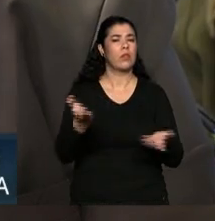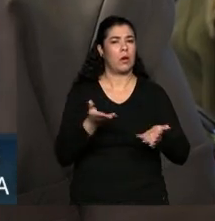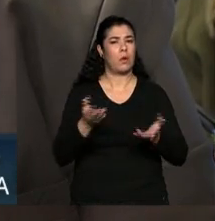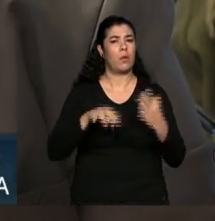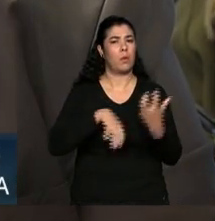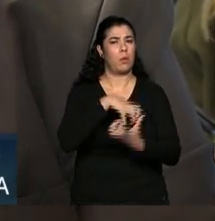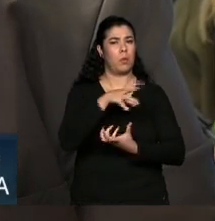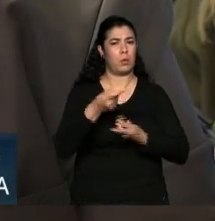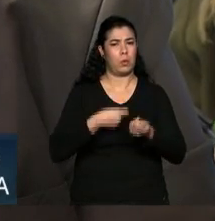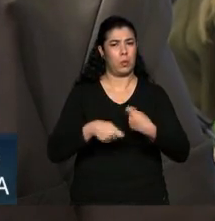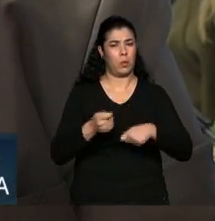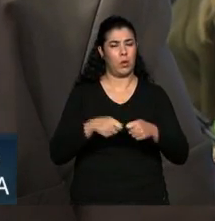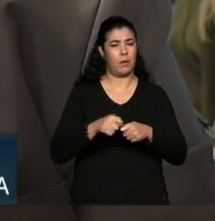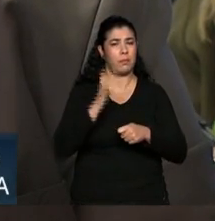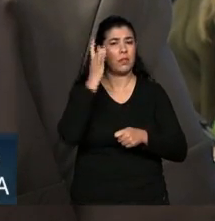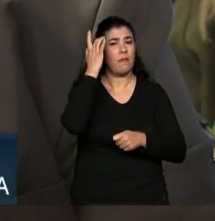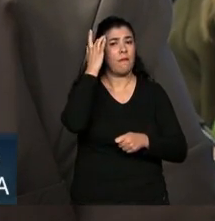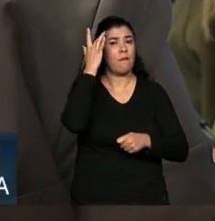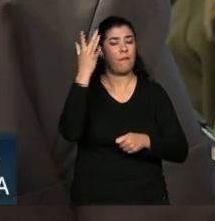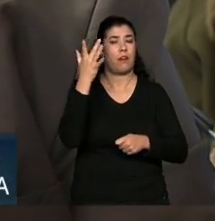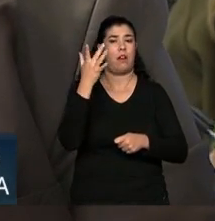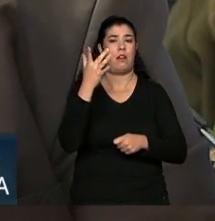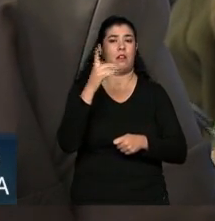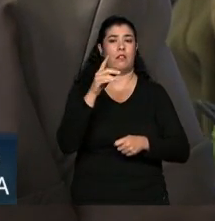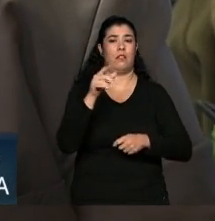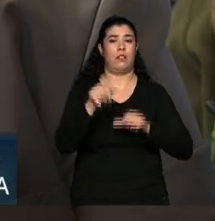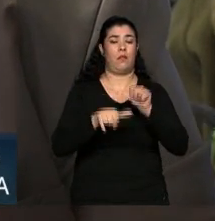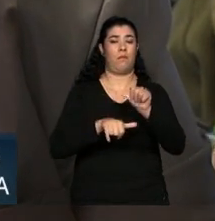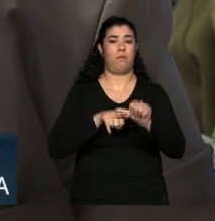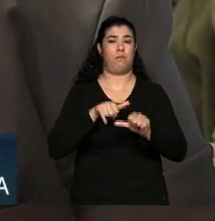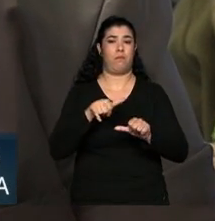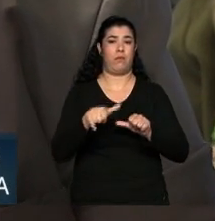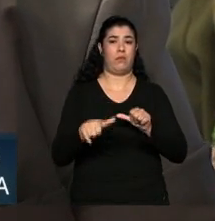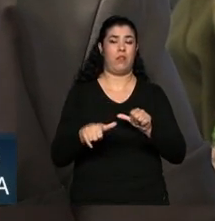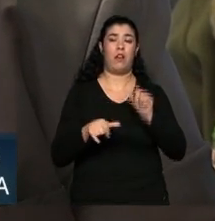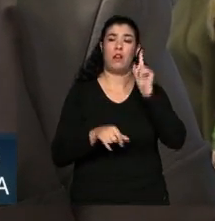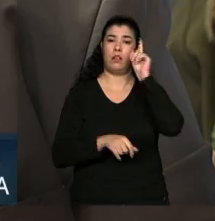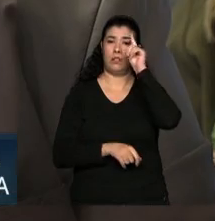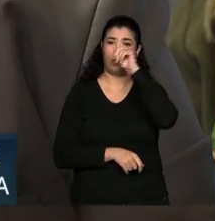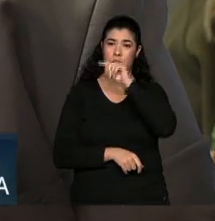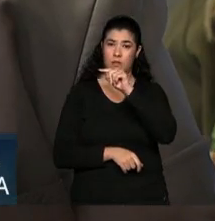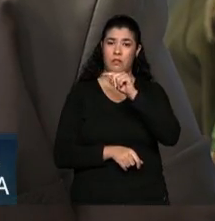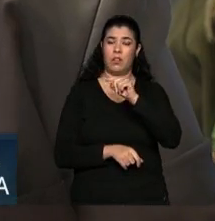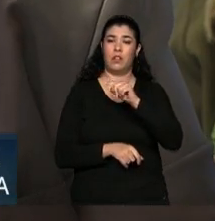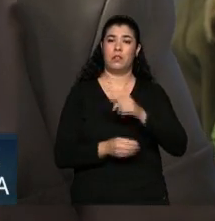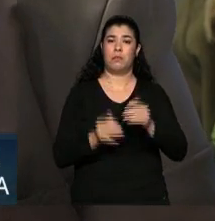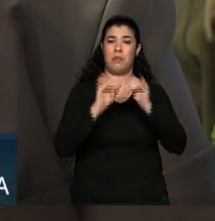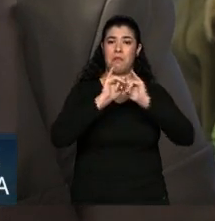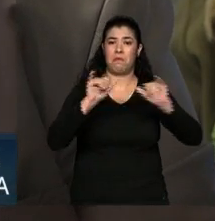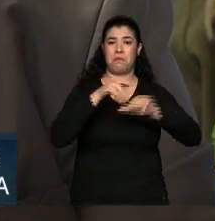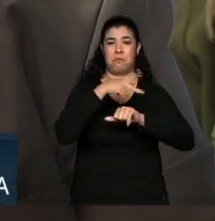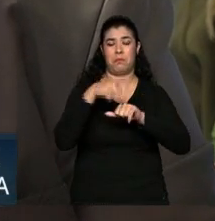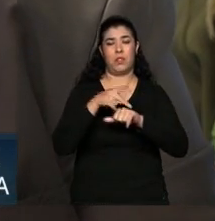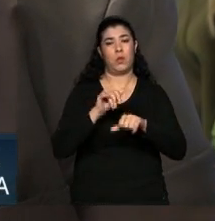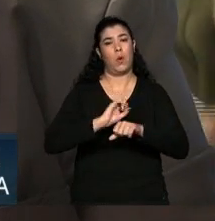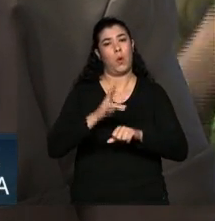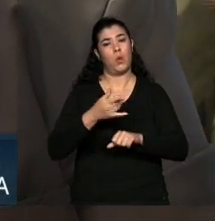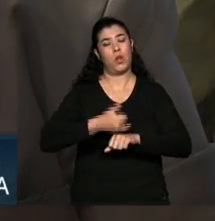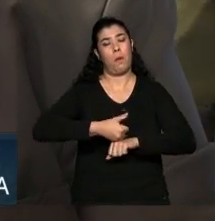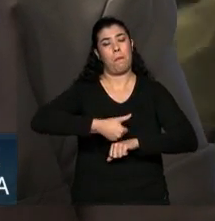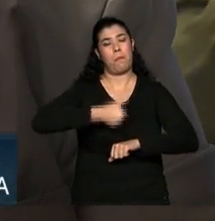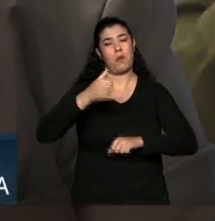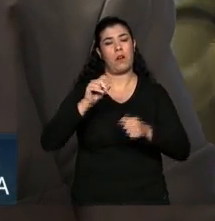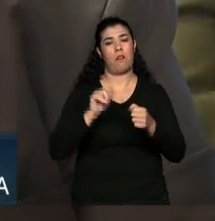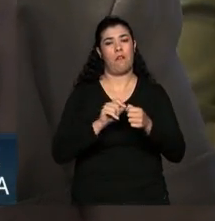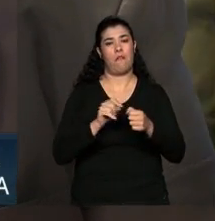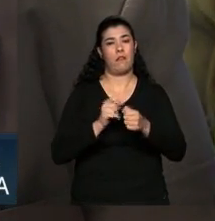o atual é mais fácil passar essas mudanças difíceis para o país ou era melhor fazer isso em tempo de bonança